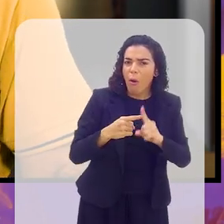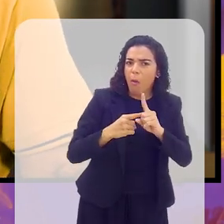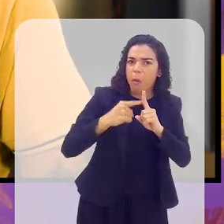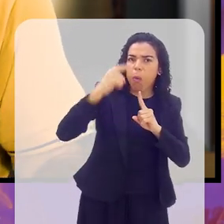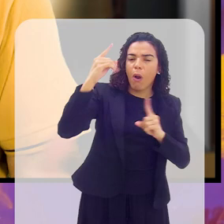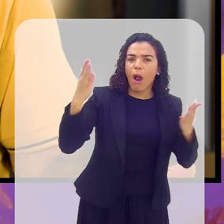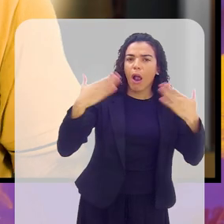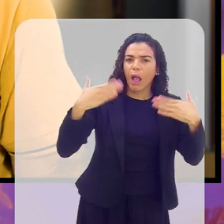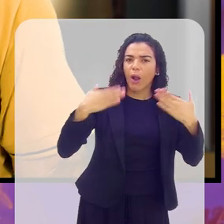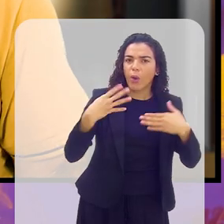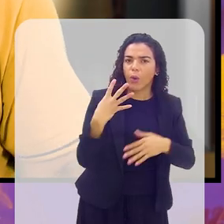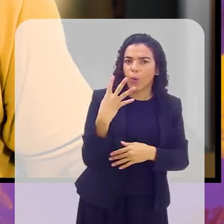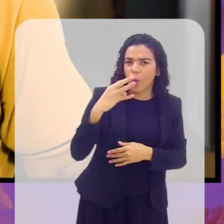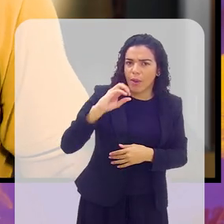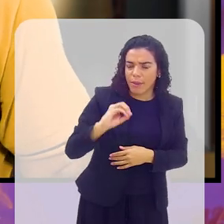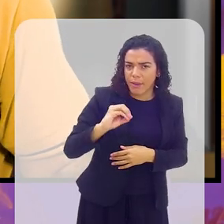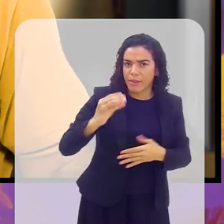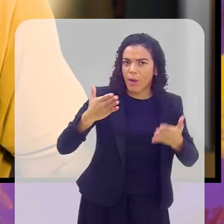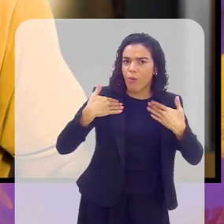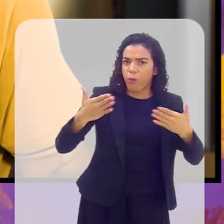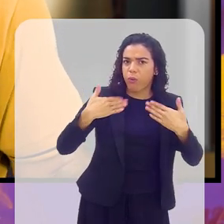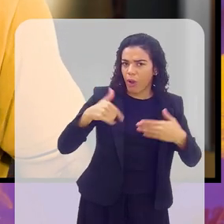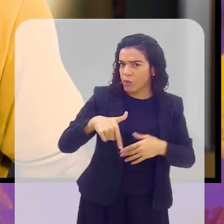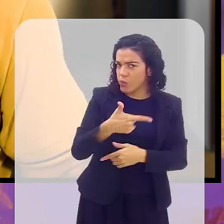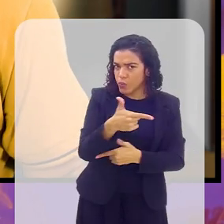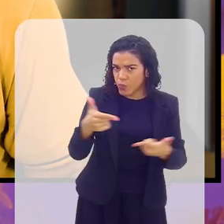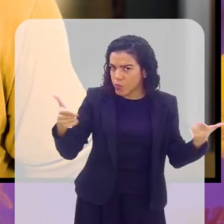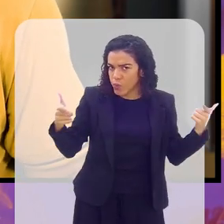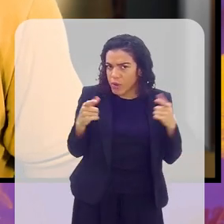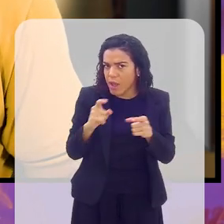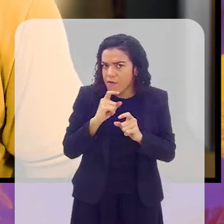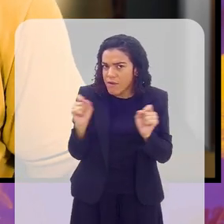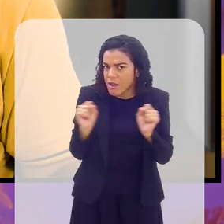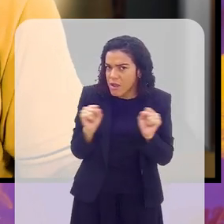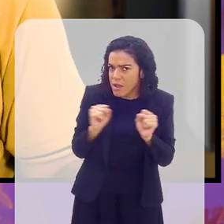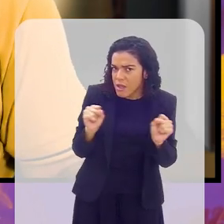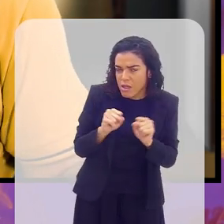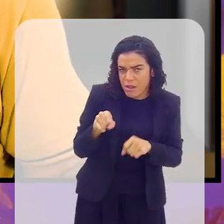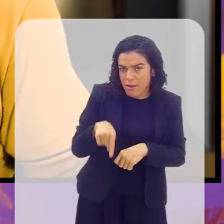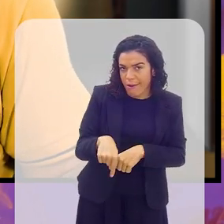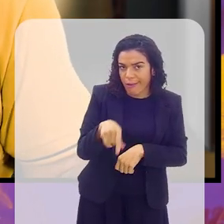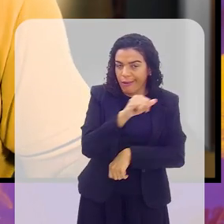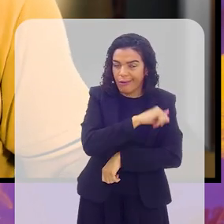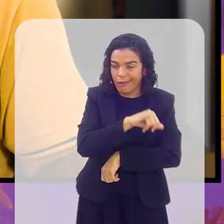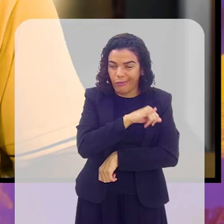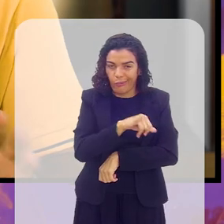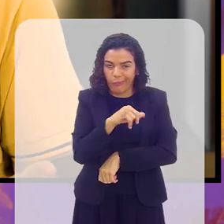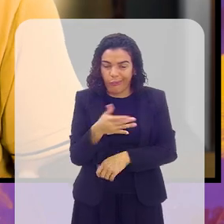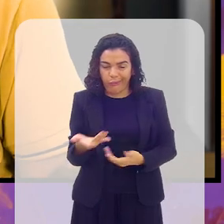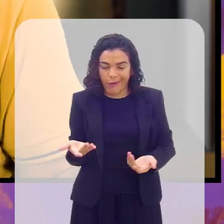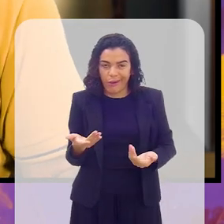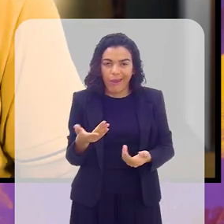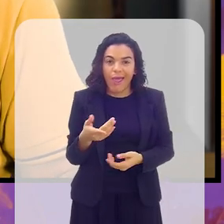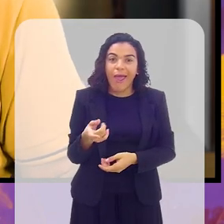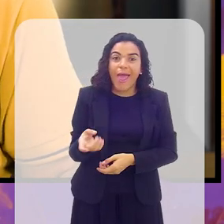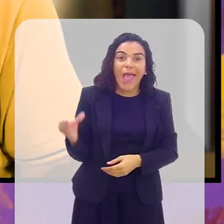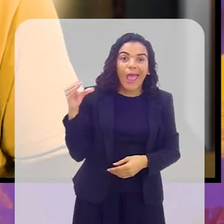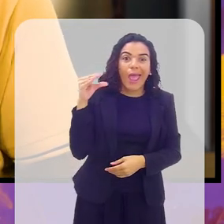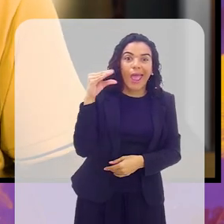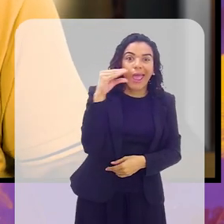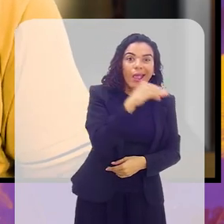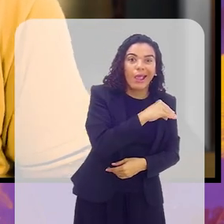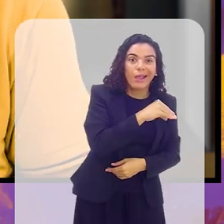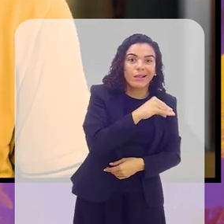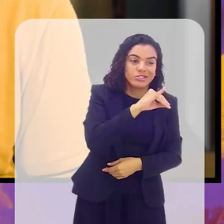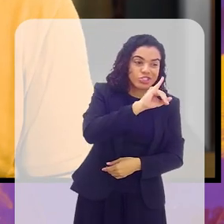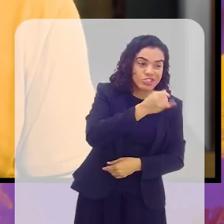A gente praticamente não teve inverno no Rio de Janeiro. Até porque o Rio de Janeiro é uma cidade que eu diria assim, é